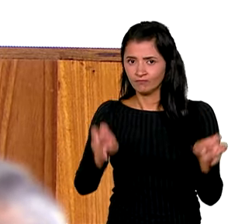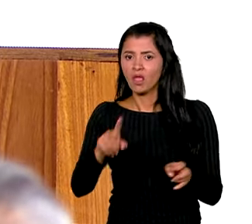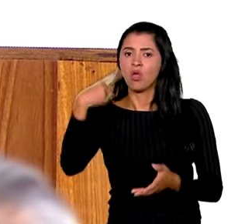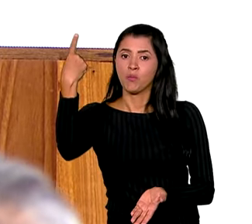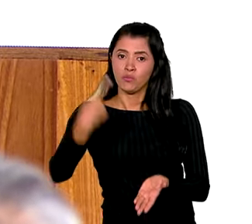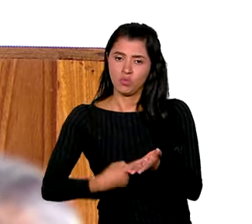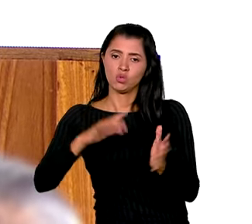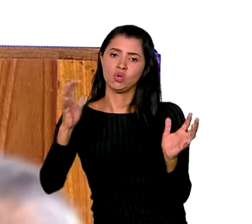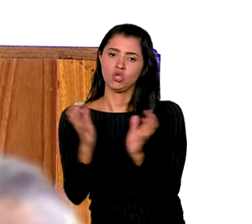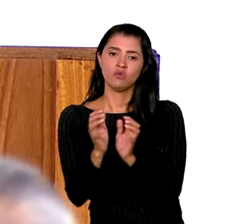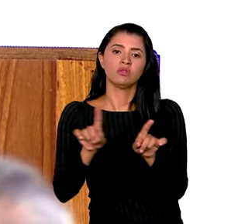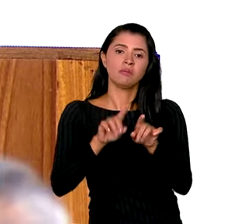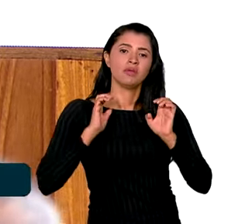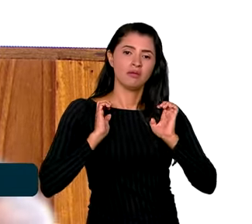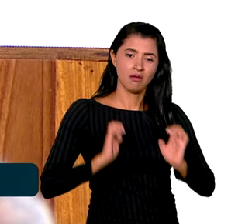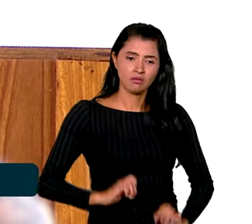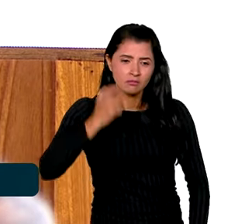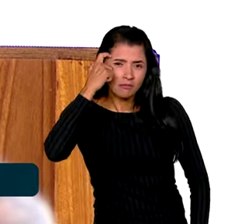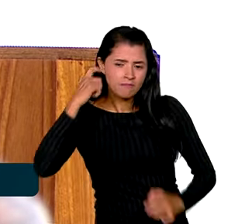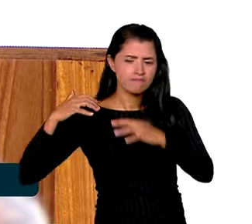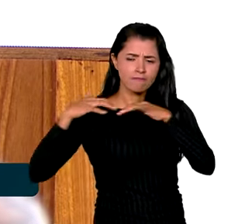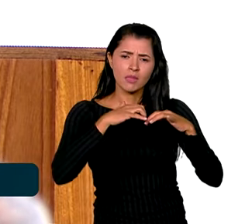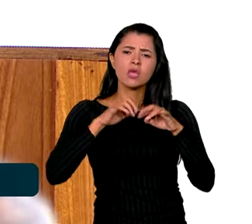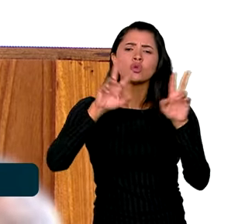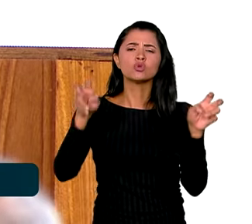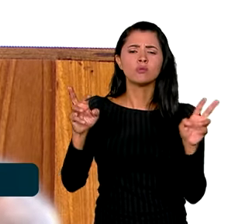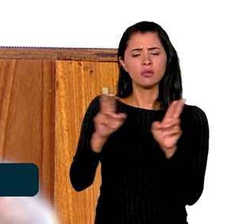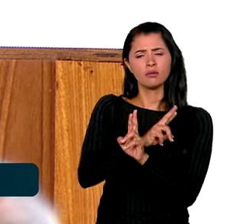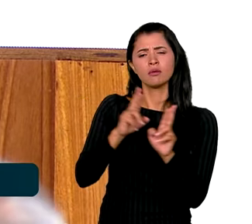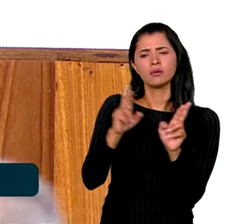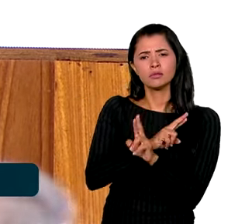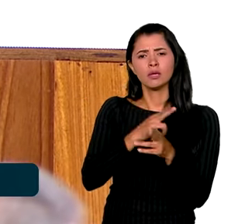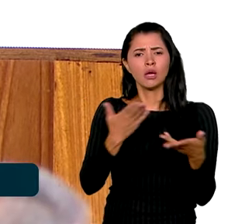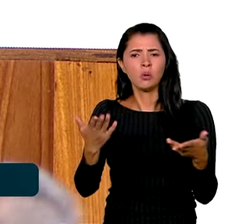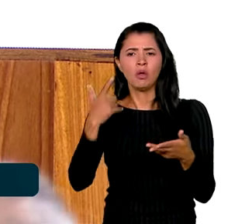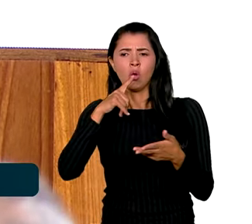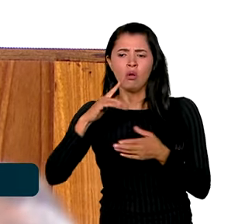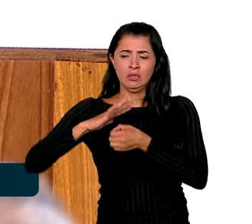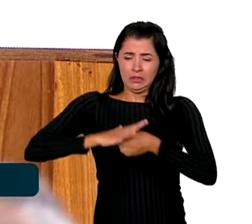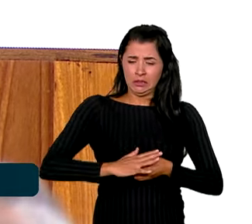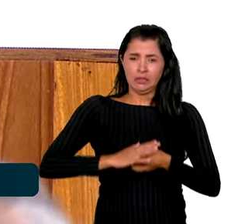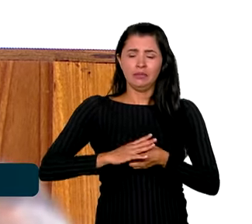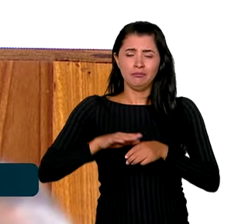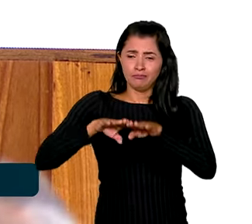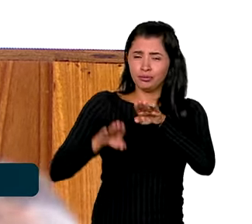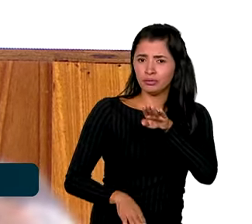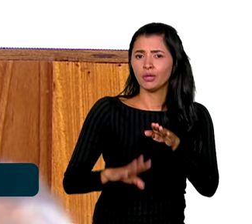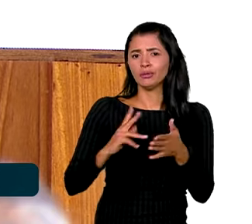coletivo e ético refletir sobre a relação com as opressões e desigualdades.